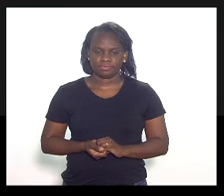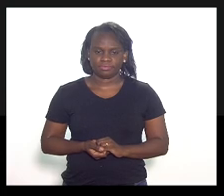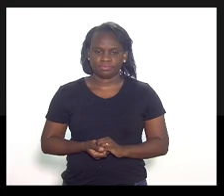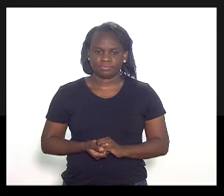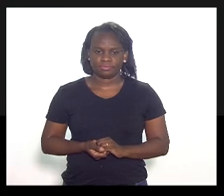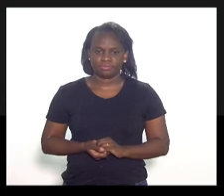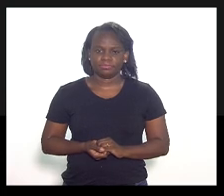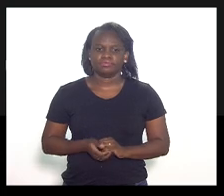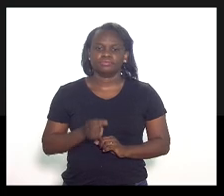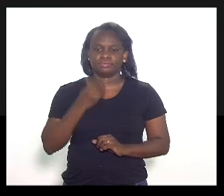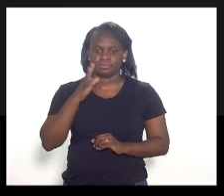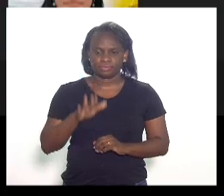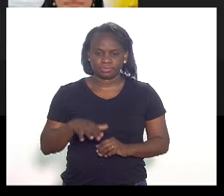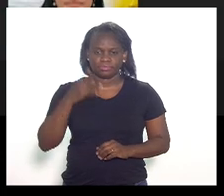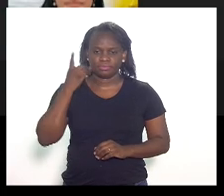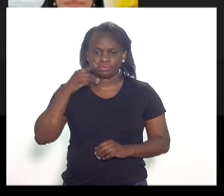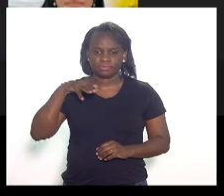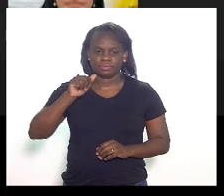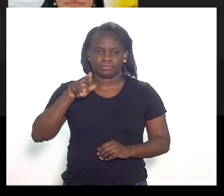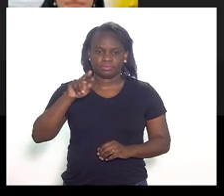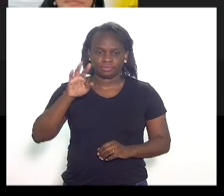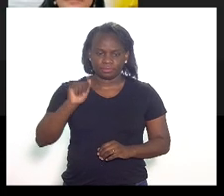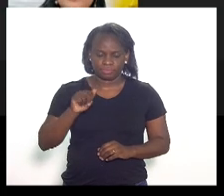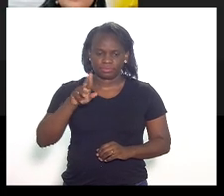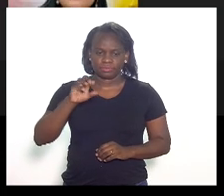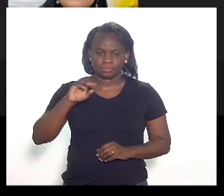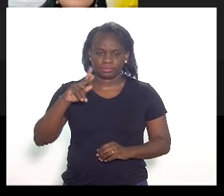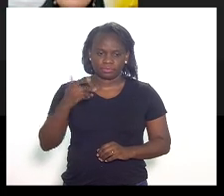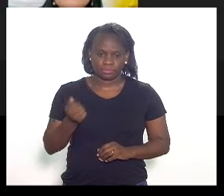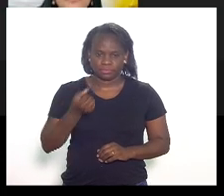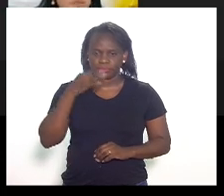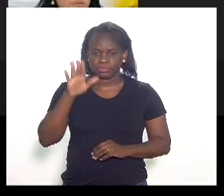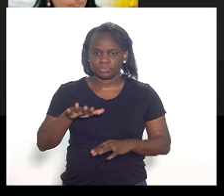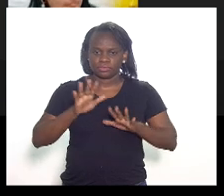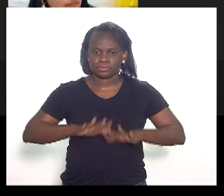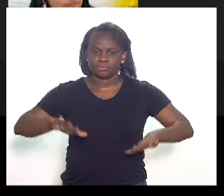Boa tarde, deputada Marta Rocha. Boa tarde a todas e todos.